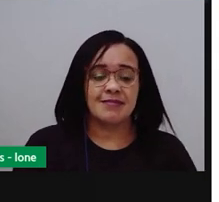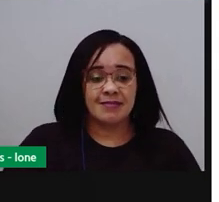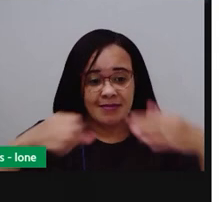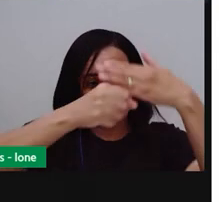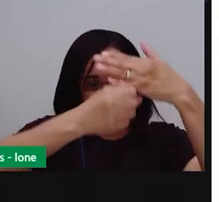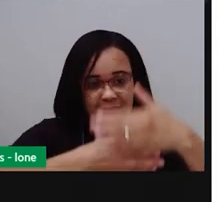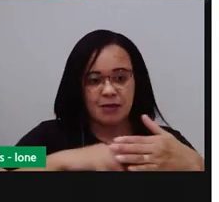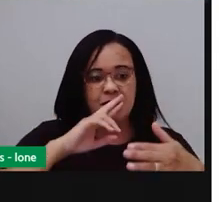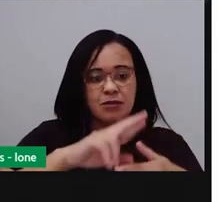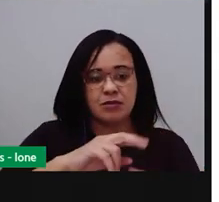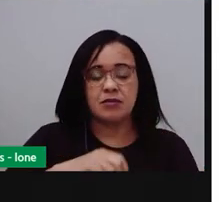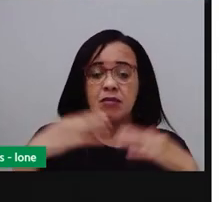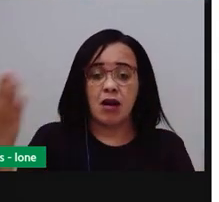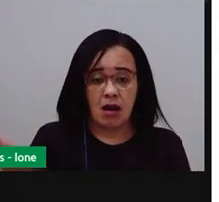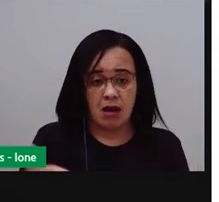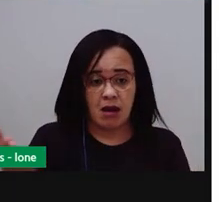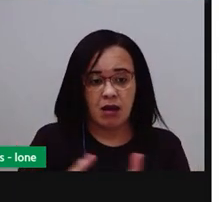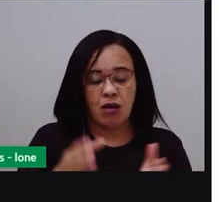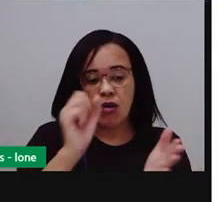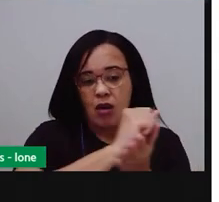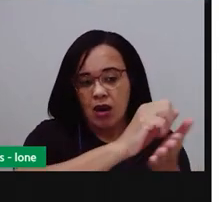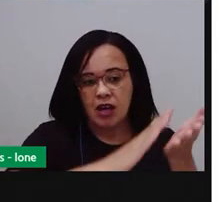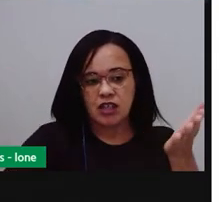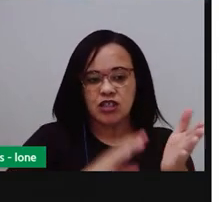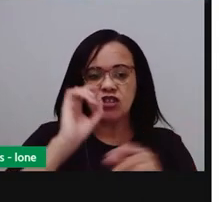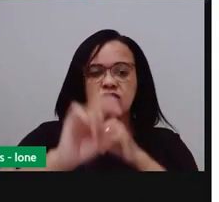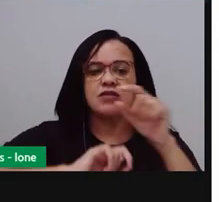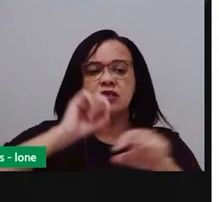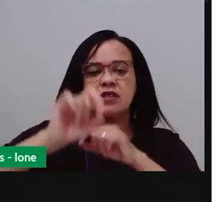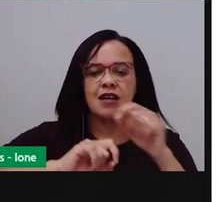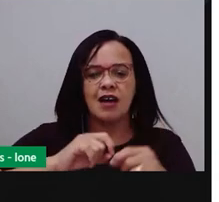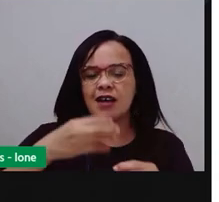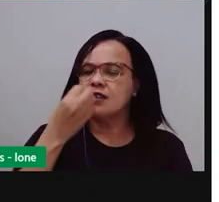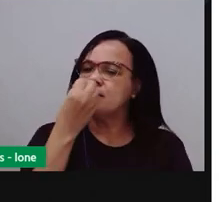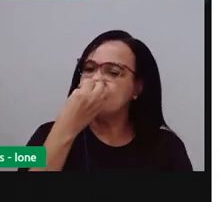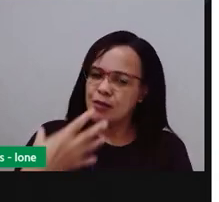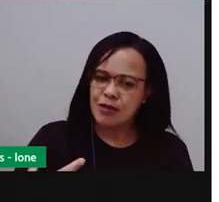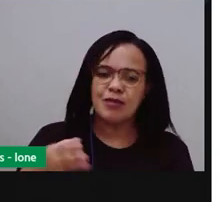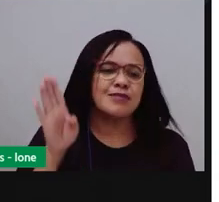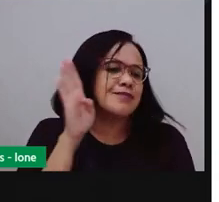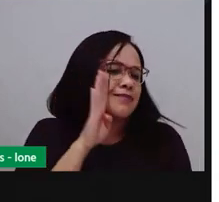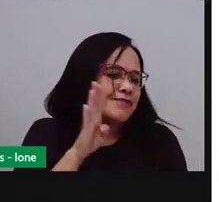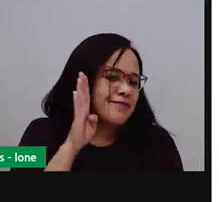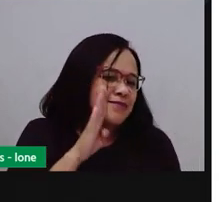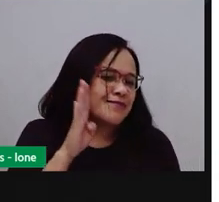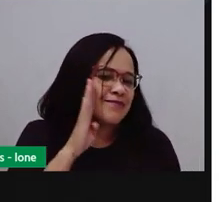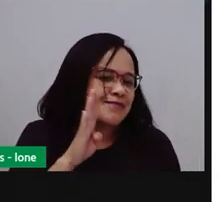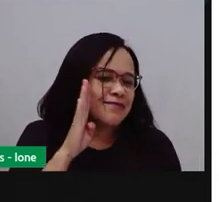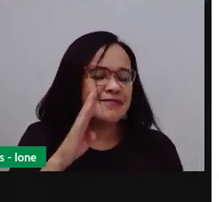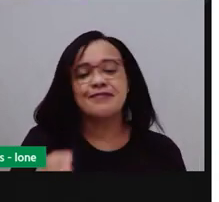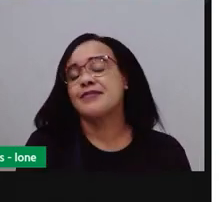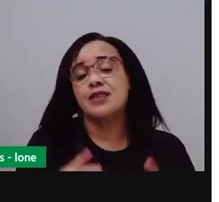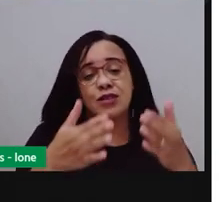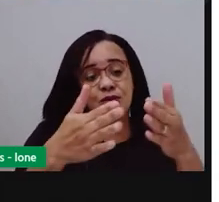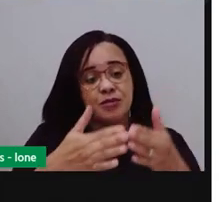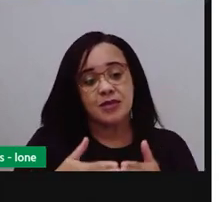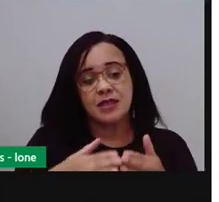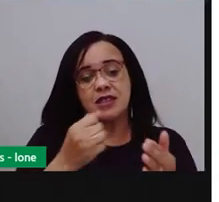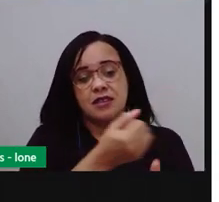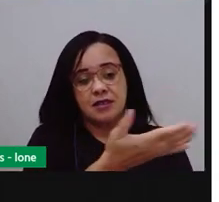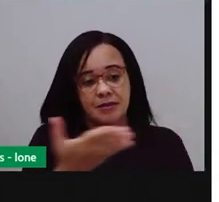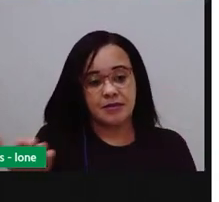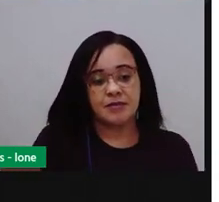Agora, crianças, eu proponho para vocês uma atividade muito interessante. Vou pedir para vocês